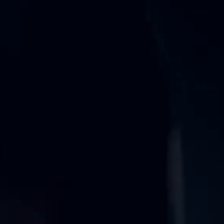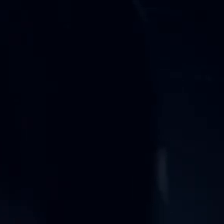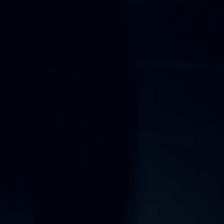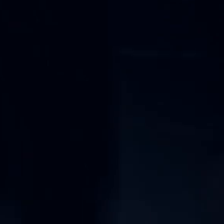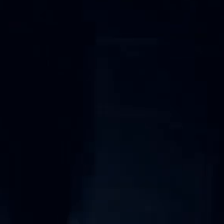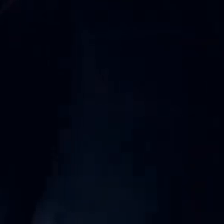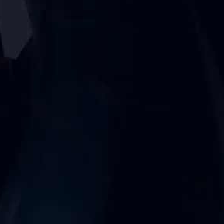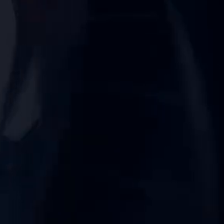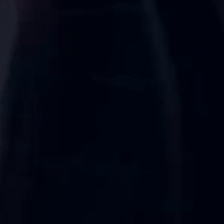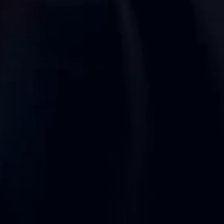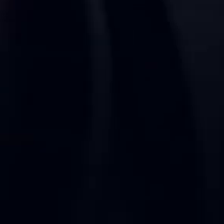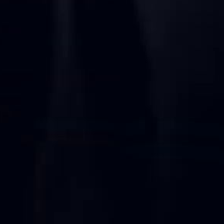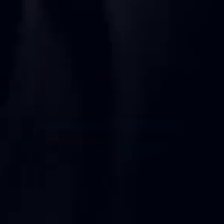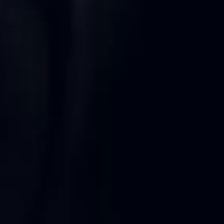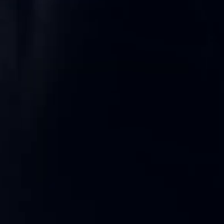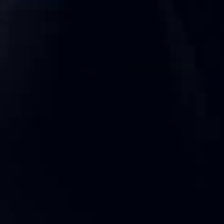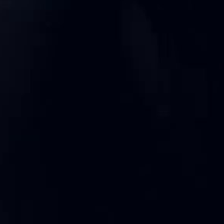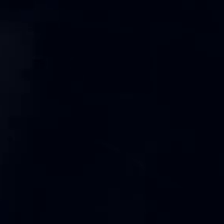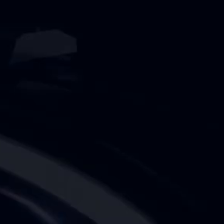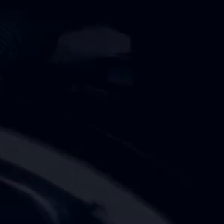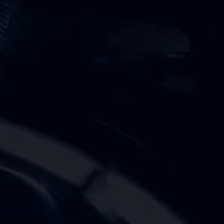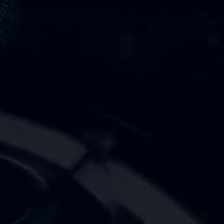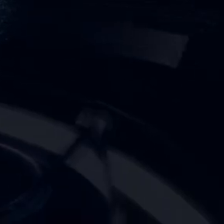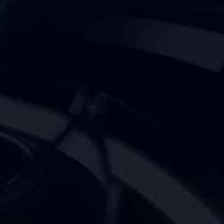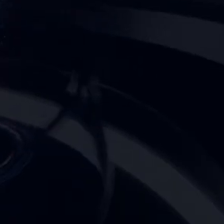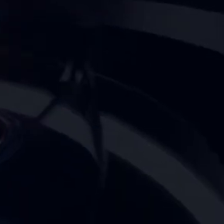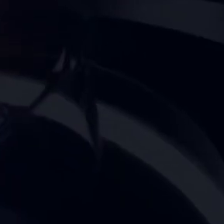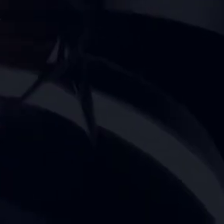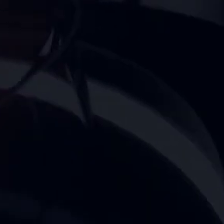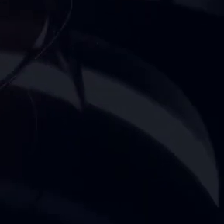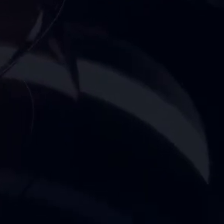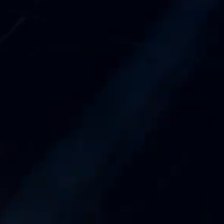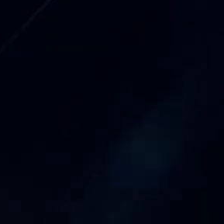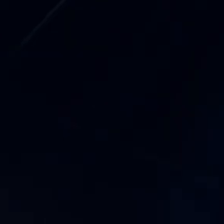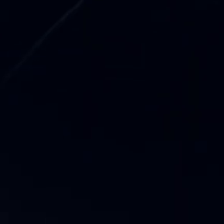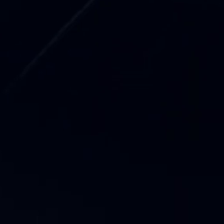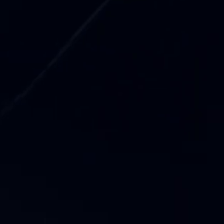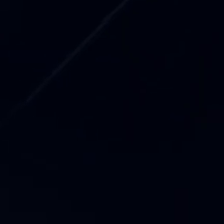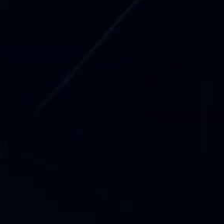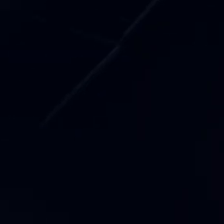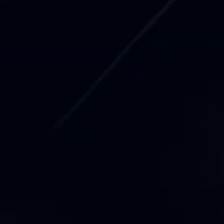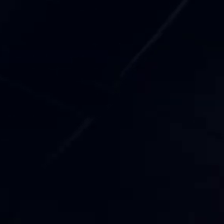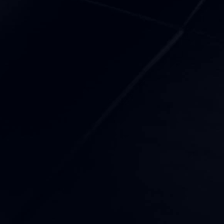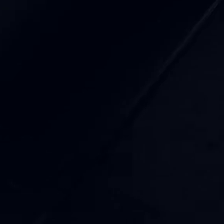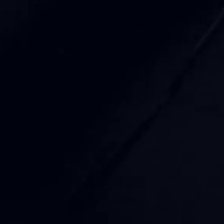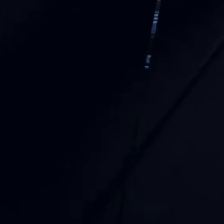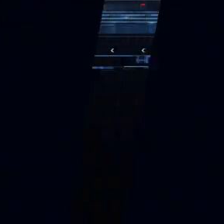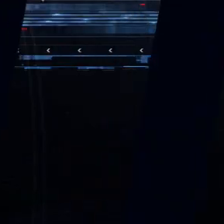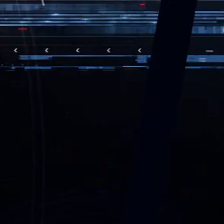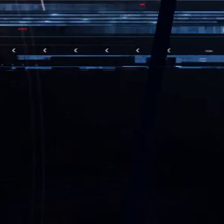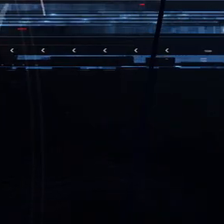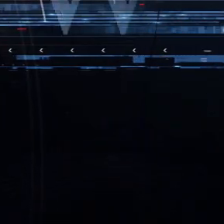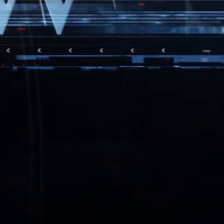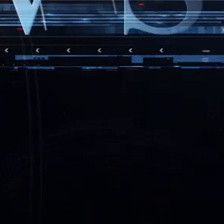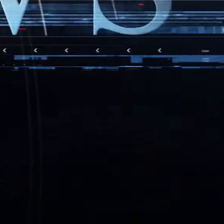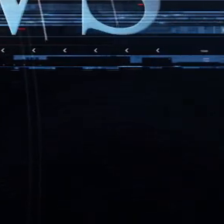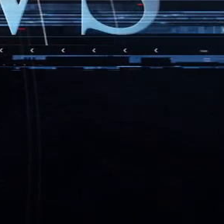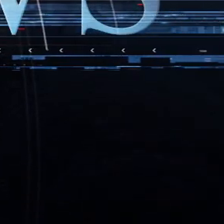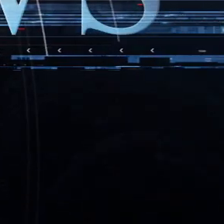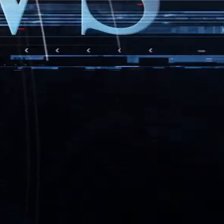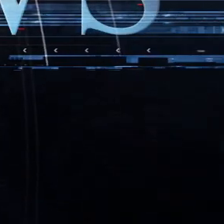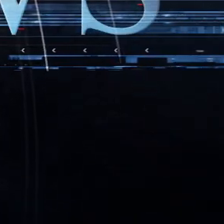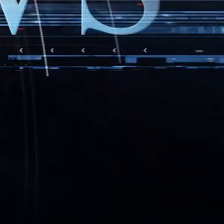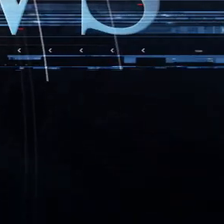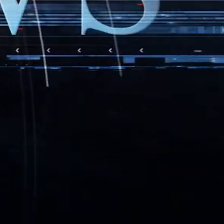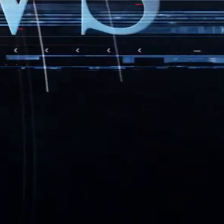atualizada em aprovínciadopará.com.br Aqui você fica bem informado. A qualquer momento, mais